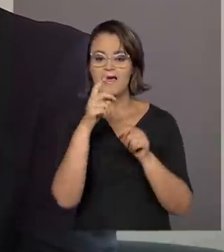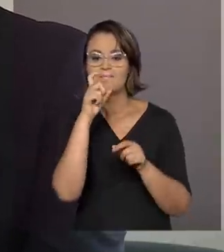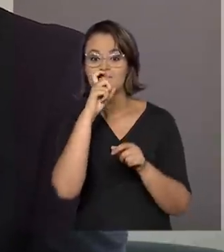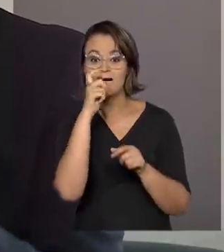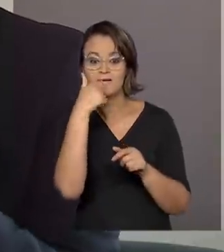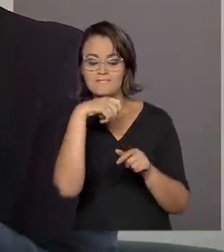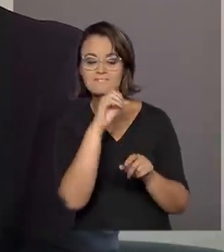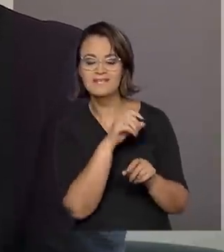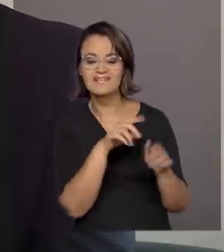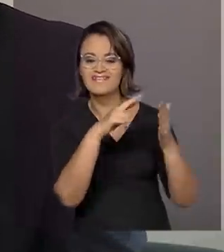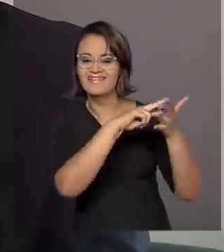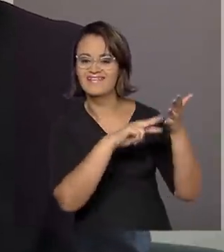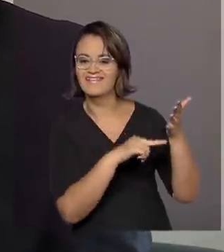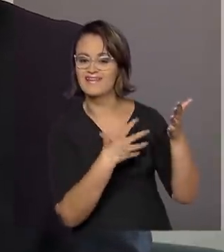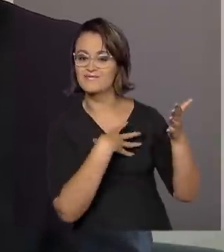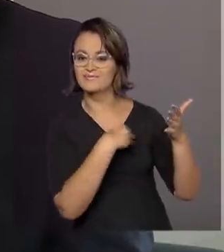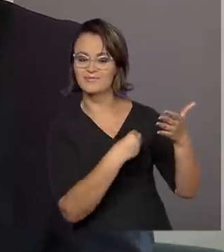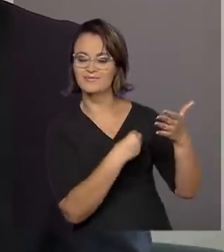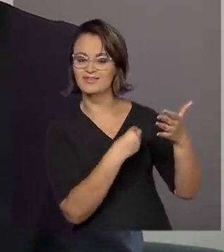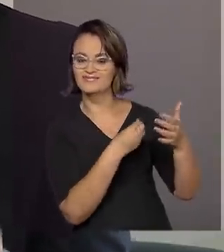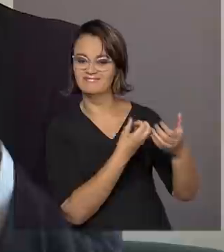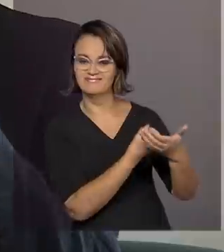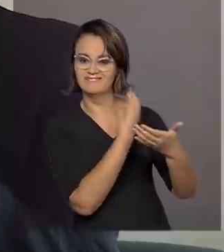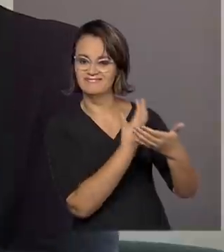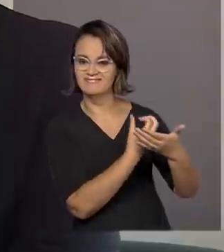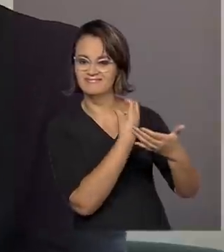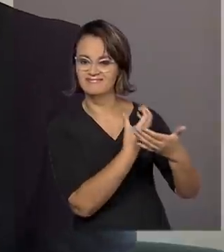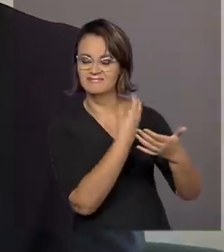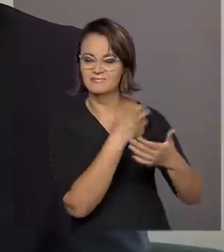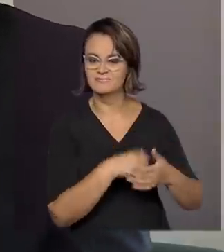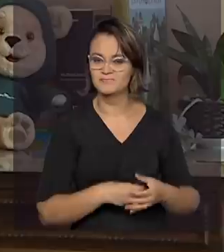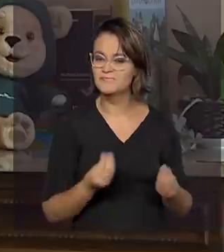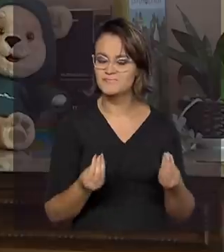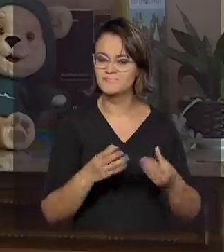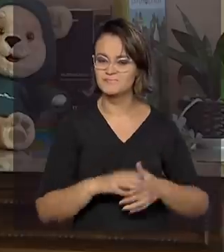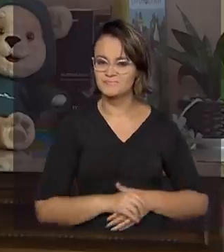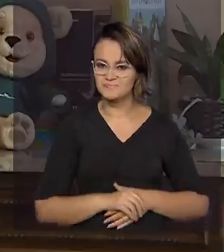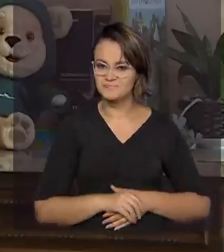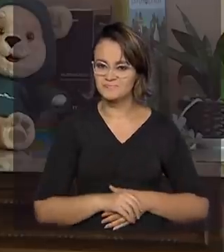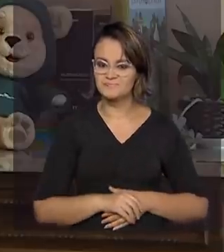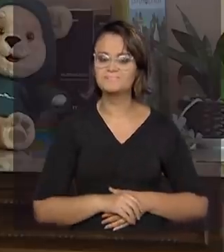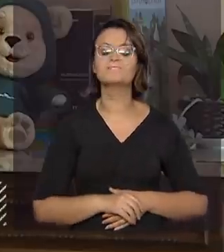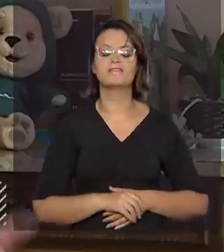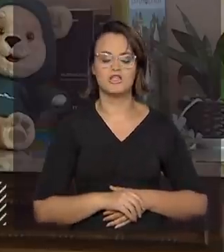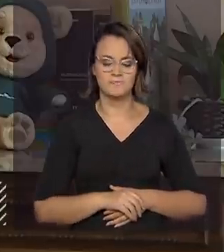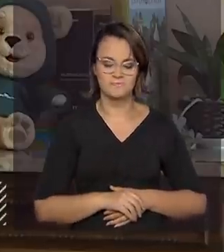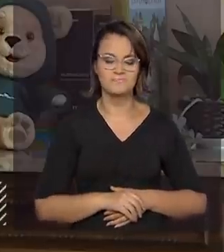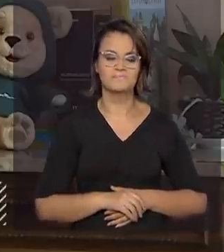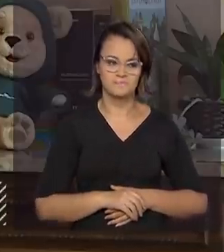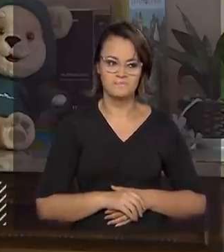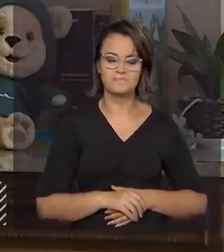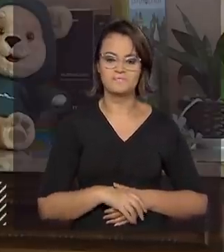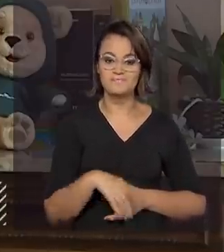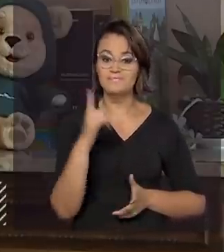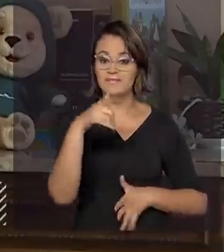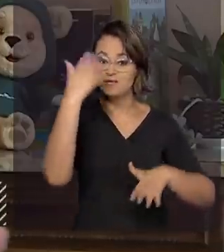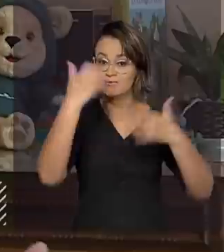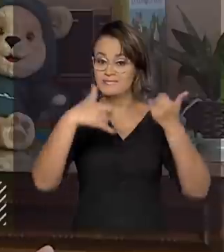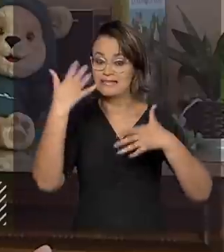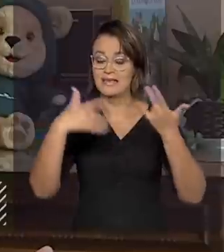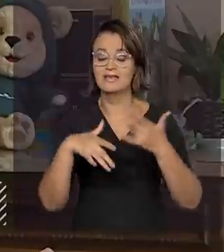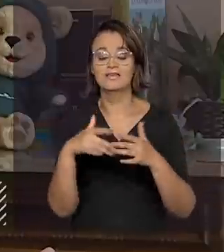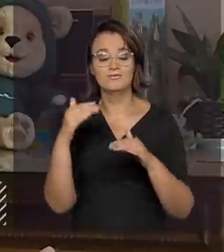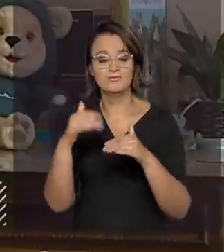positivamente o aprendizado da leitura e da escrita nas crianças? Perfeito. Então, eu destaquei aqui que o